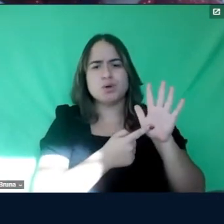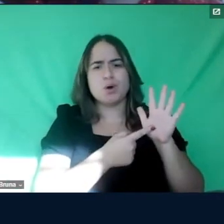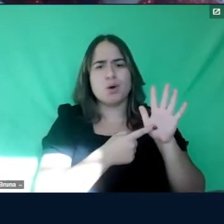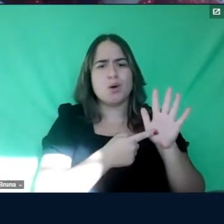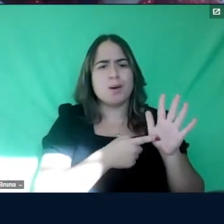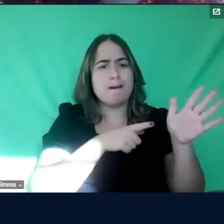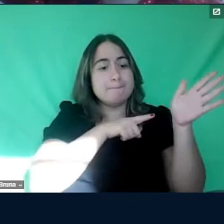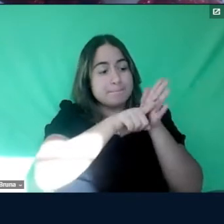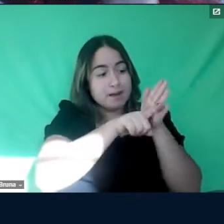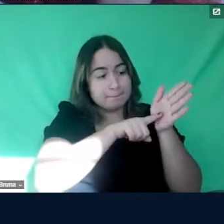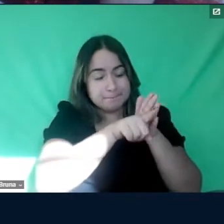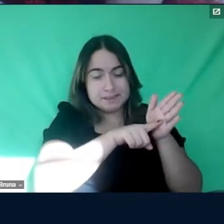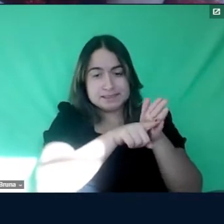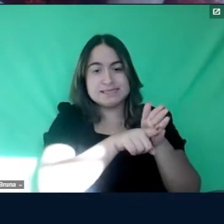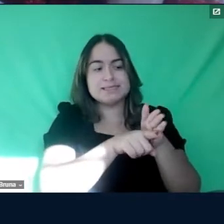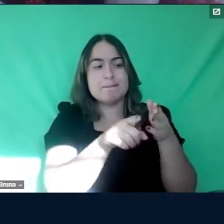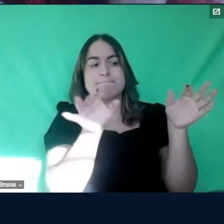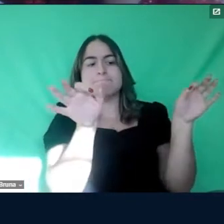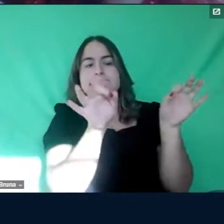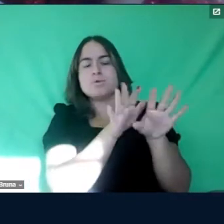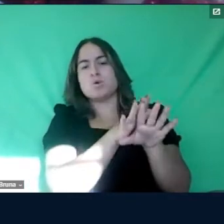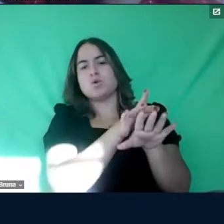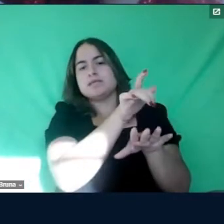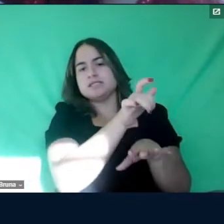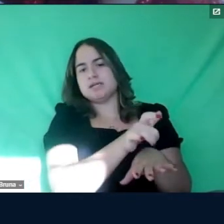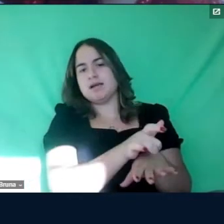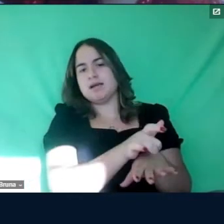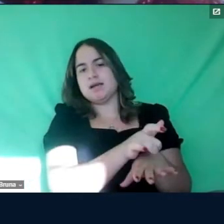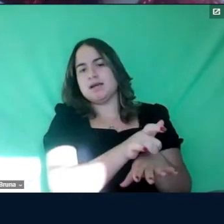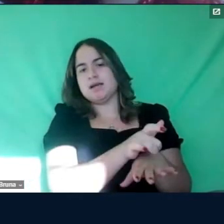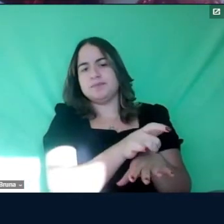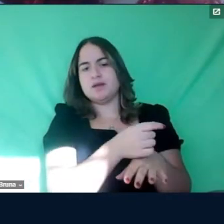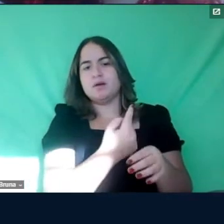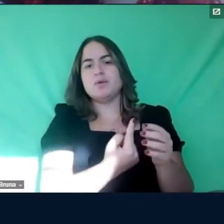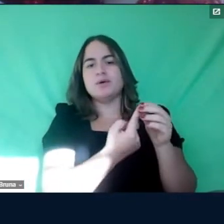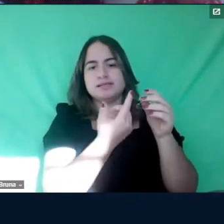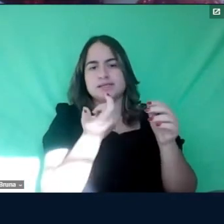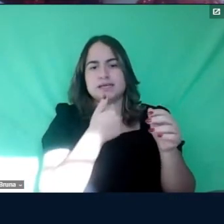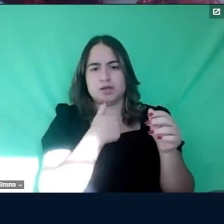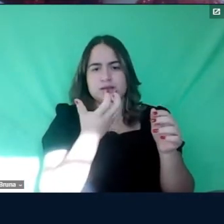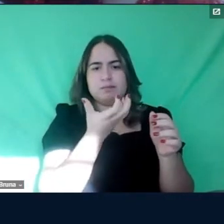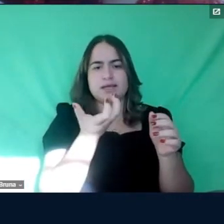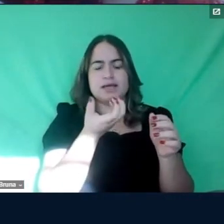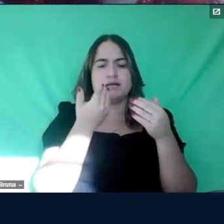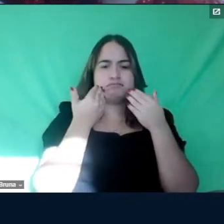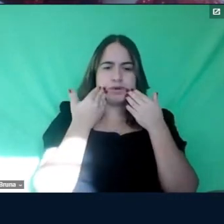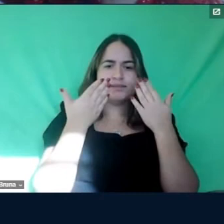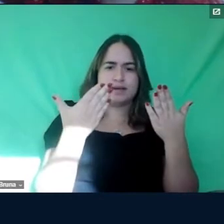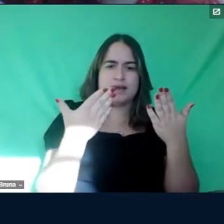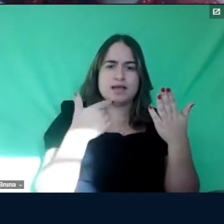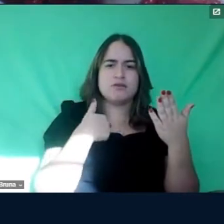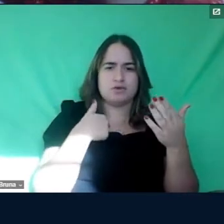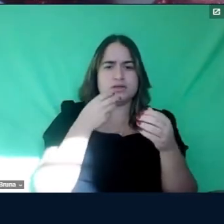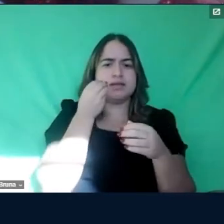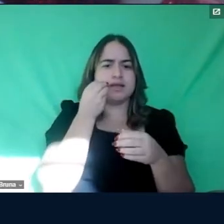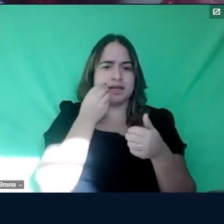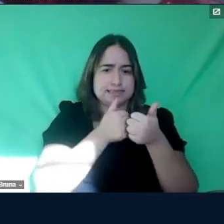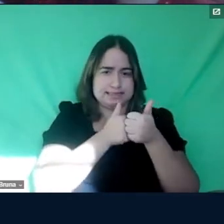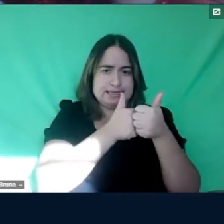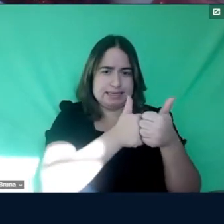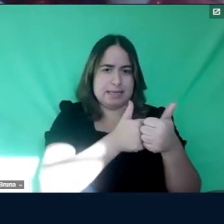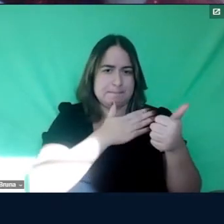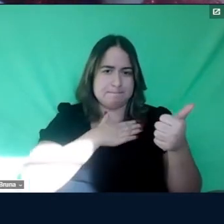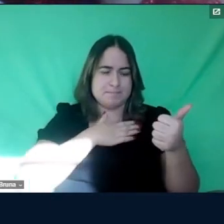pesquisadora pronta, né? Que, uma coisa que eu também gostaria de destacar, vou tentar seguir aqui o meu